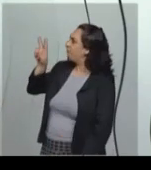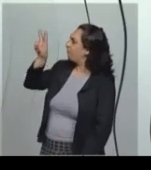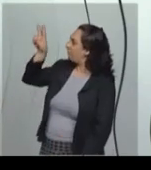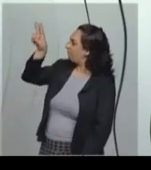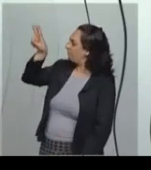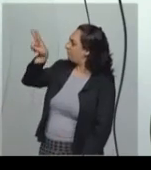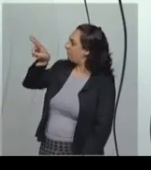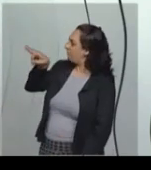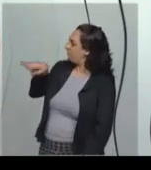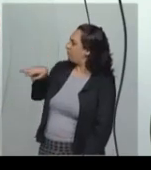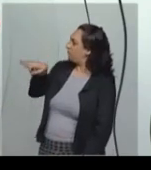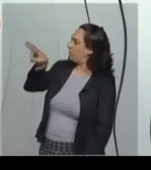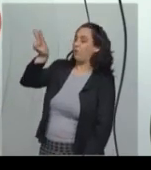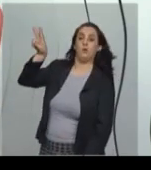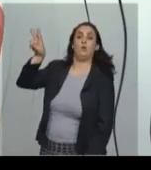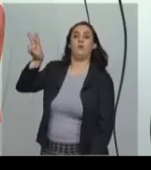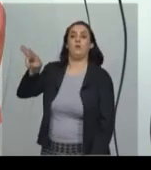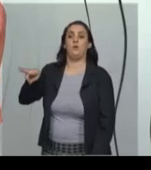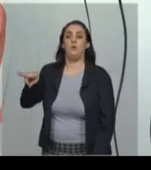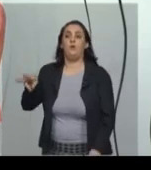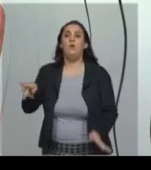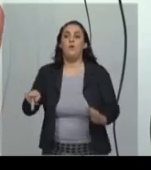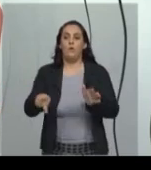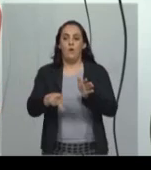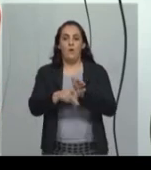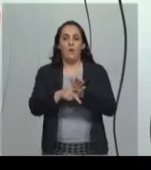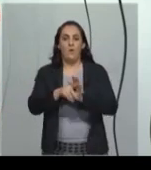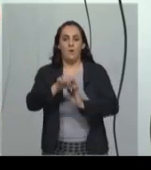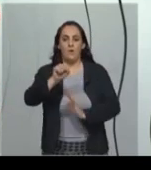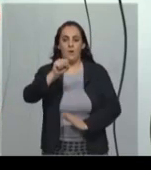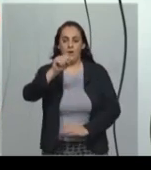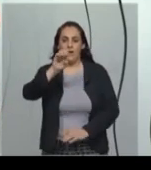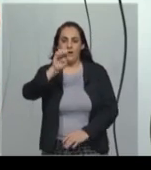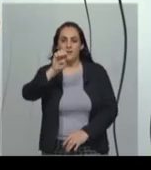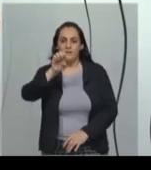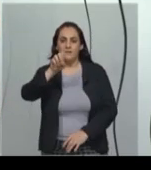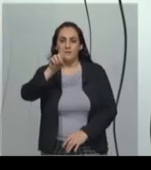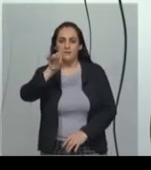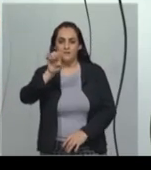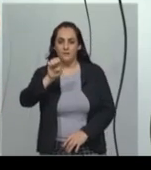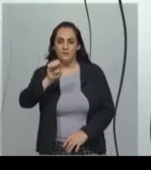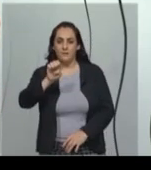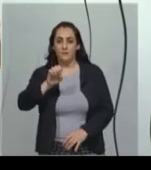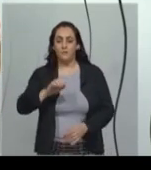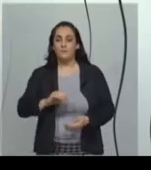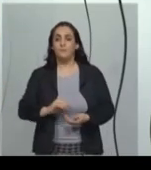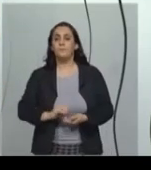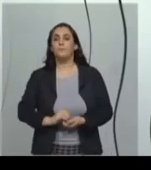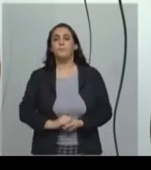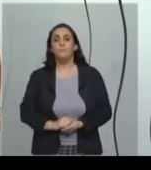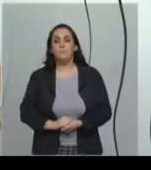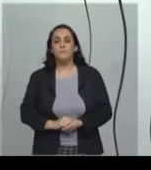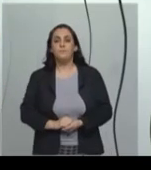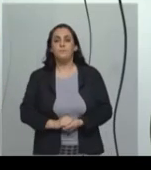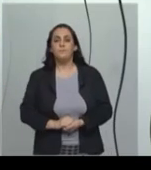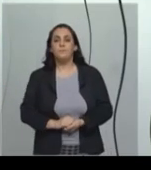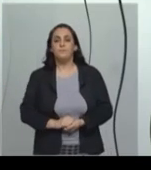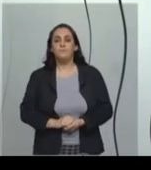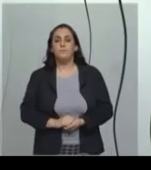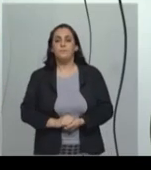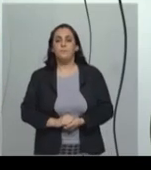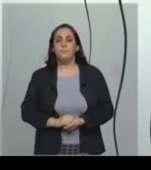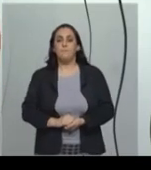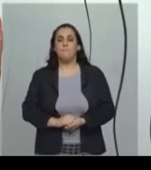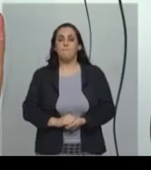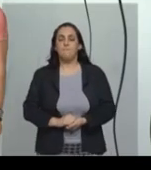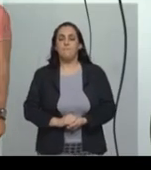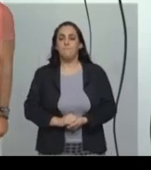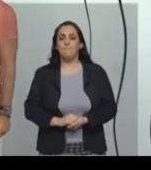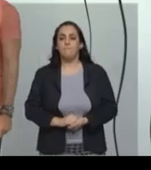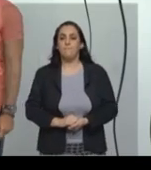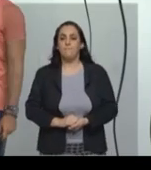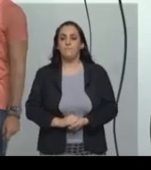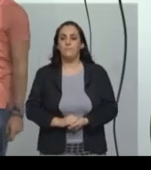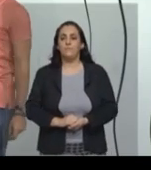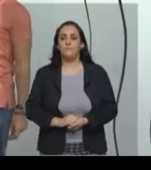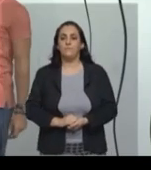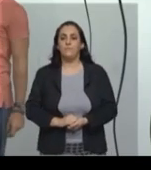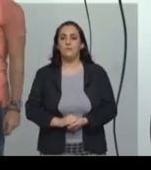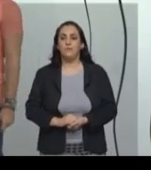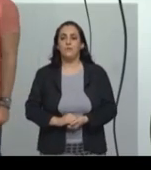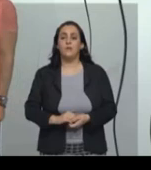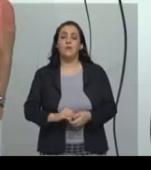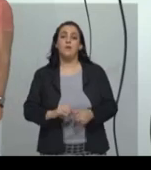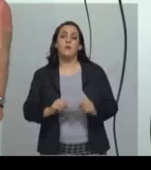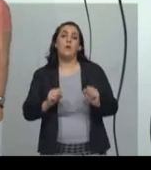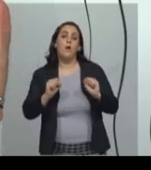sede do município de Ouro Preto. E aí, a gente pode ver que